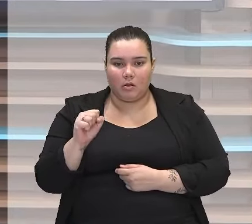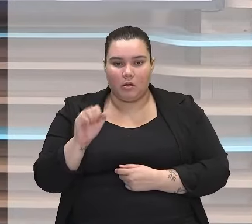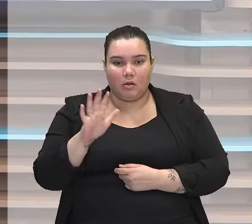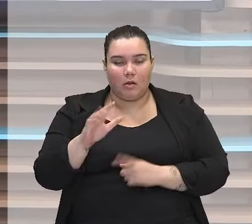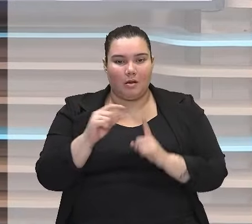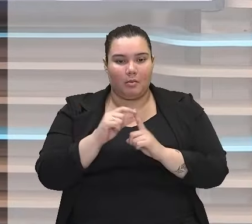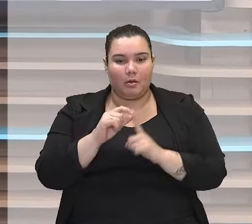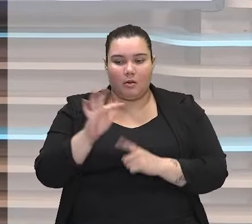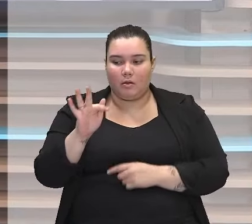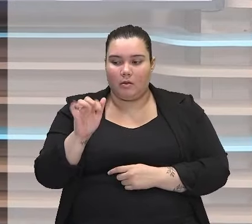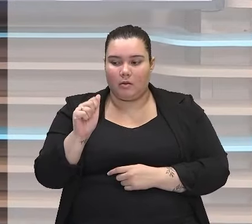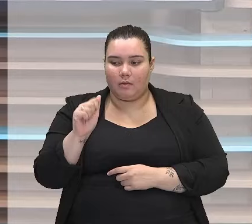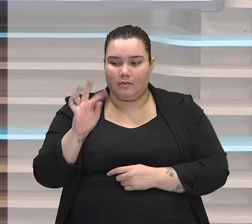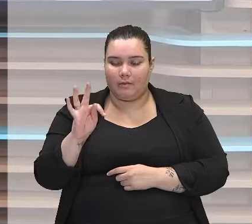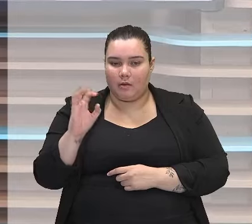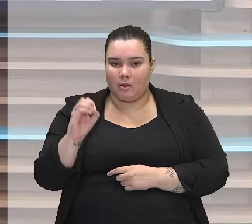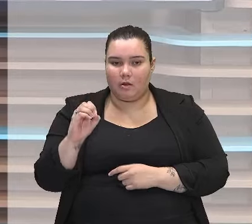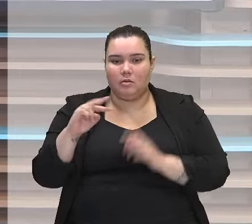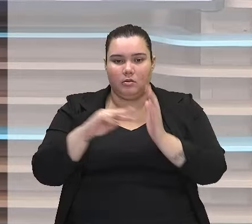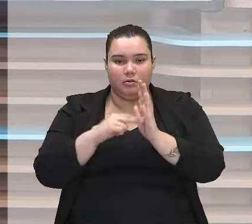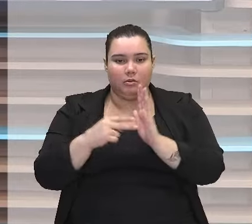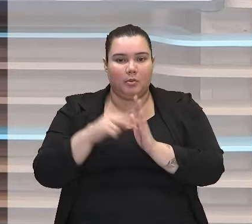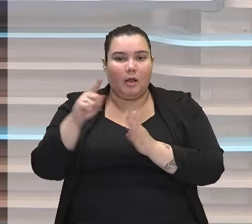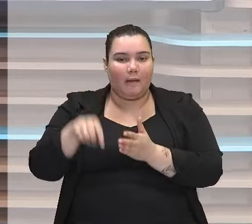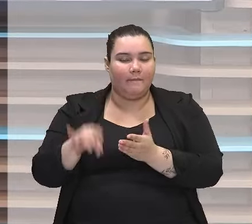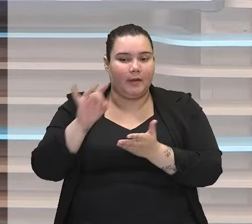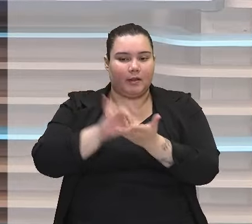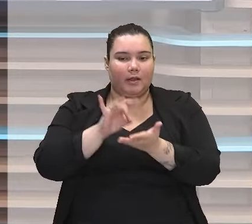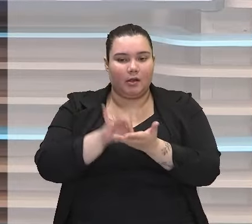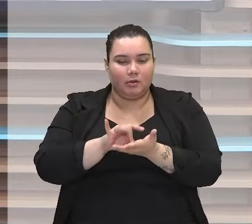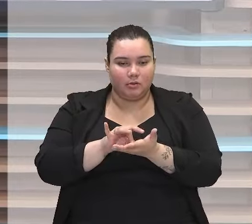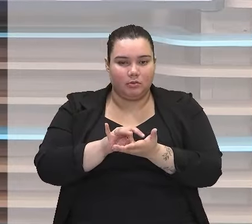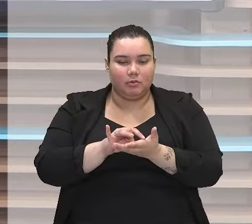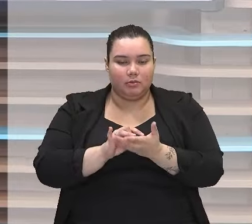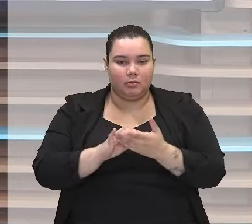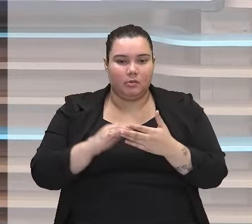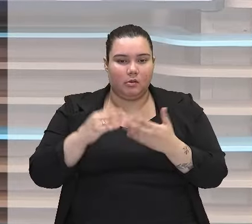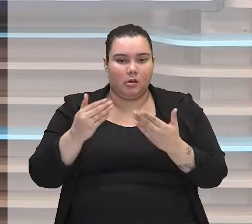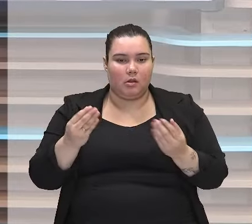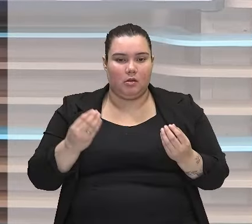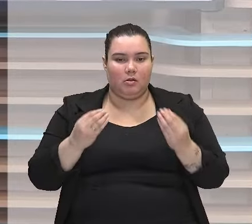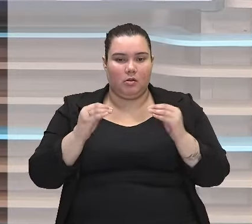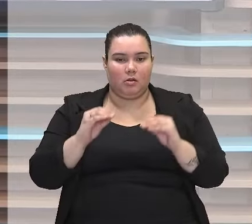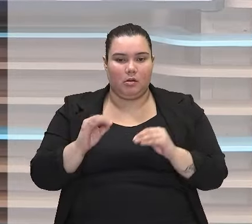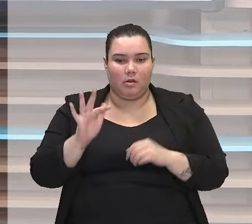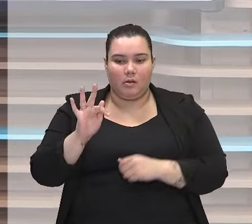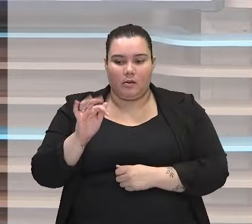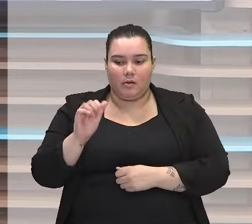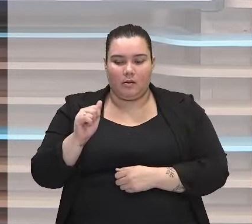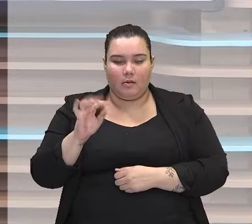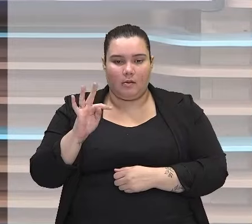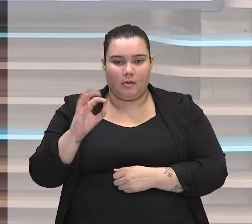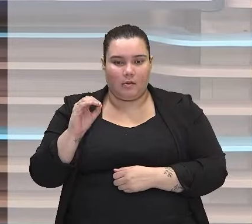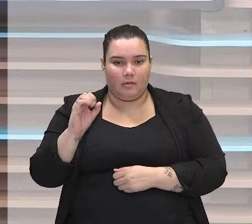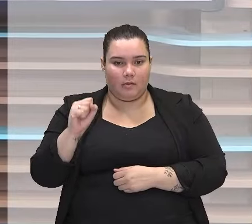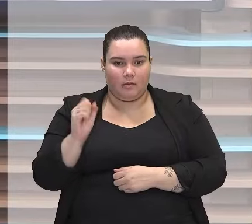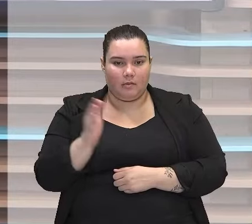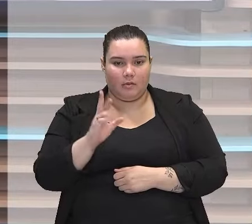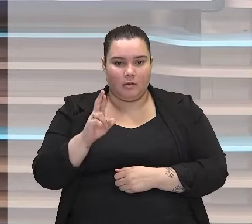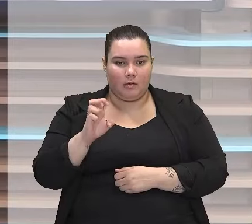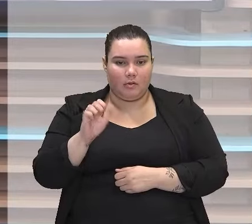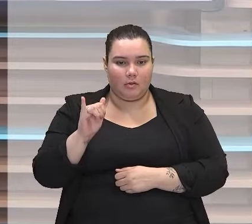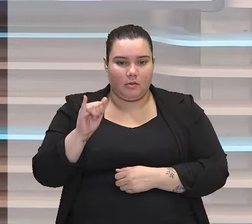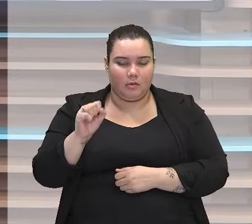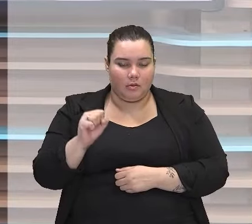fato já traz essa ideia de realidade, certo? Quando se coloca fatos reais, a palavra reais